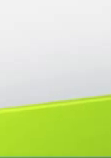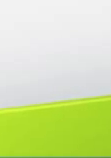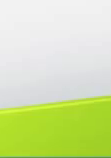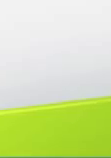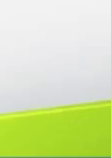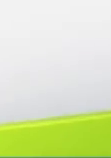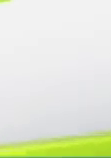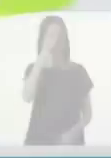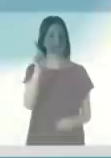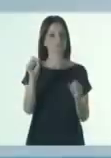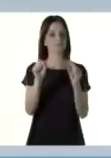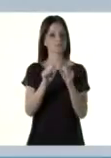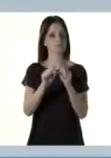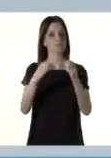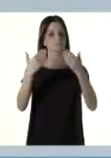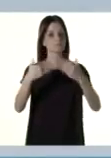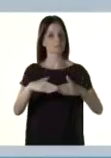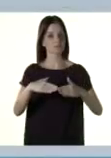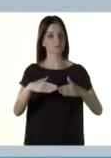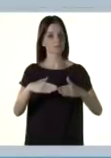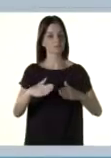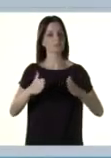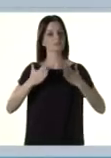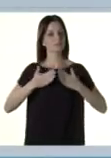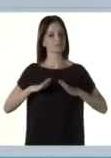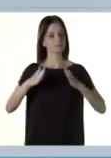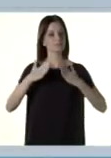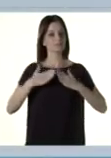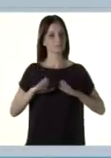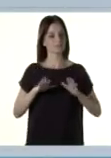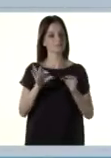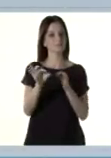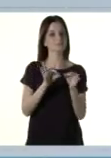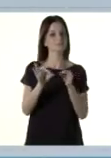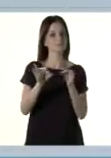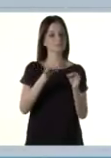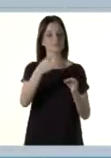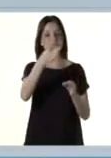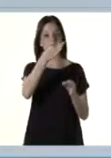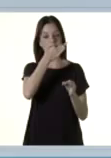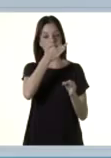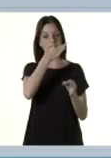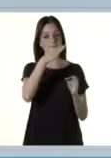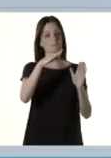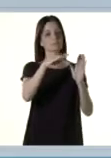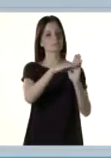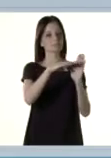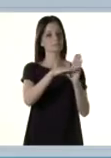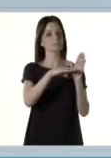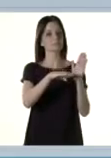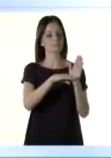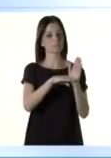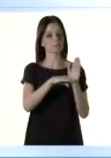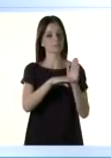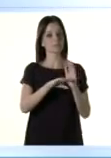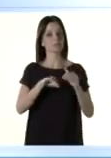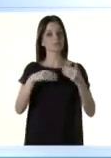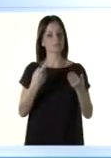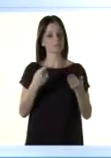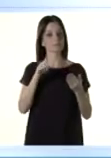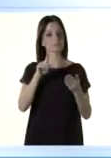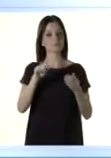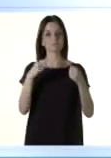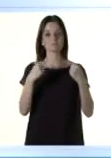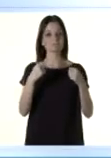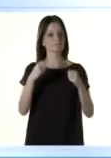Para que você realize a sua prova com toda a segurança e tranquilidade, preparamos algumas dicas, um passo a passo. Assim você